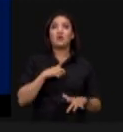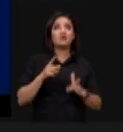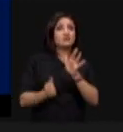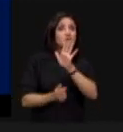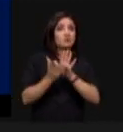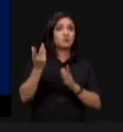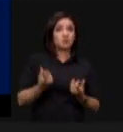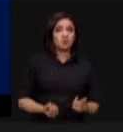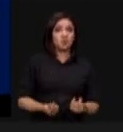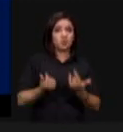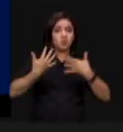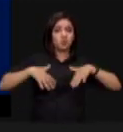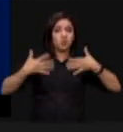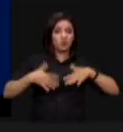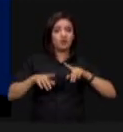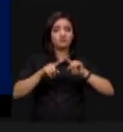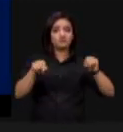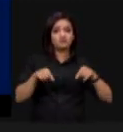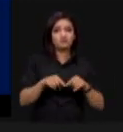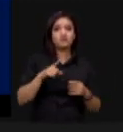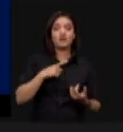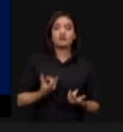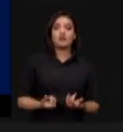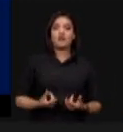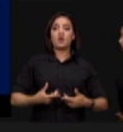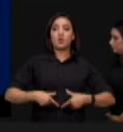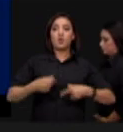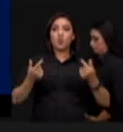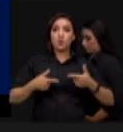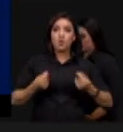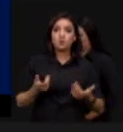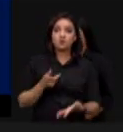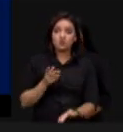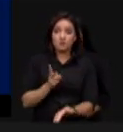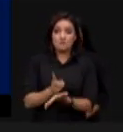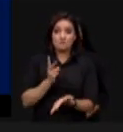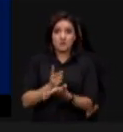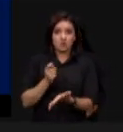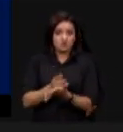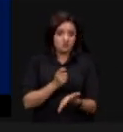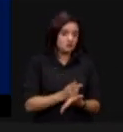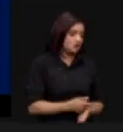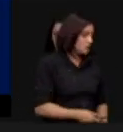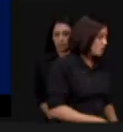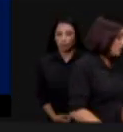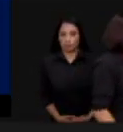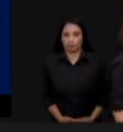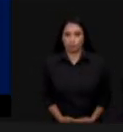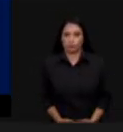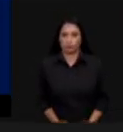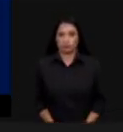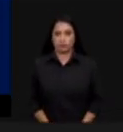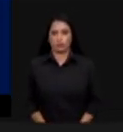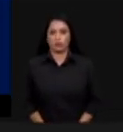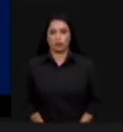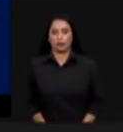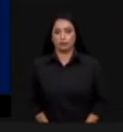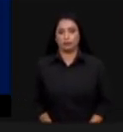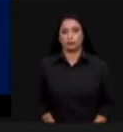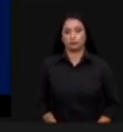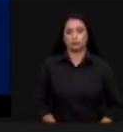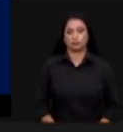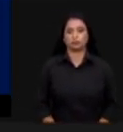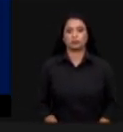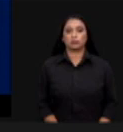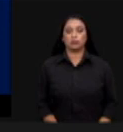reais na sua propriedade. Ele tem um custo de manutenção disso, mas ele não é valorizado. Pelo contrário, normalmente é